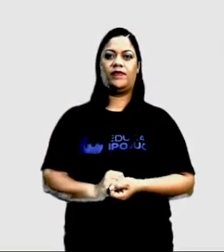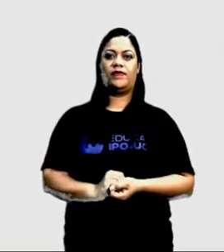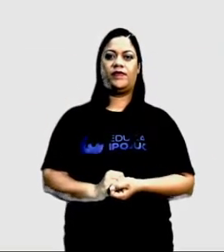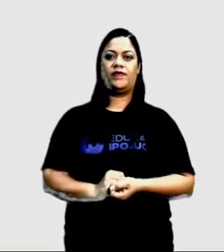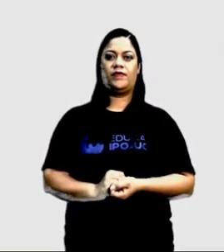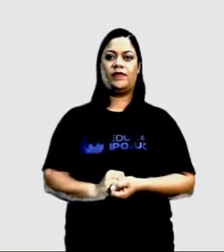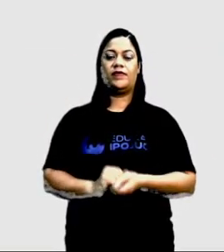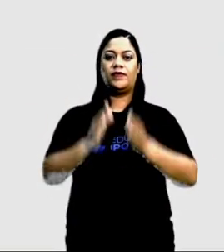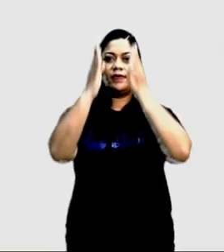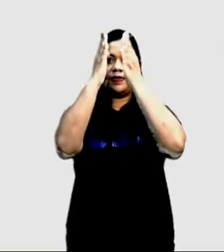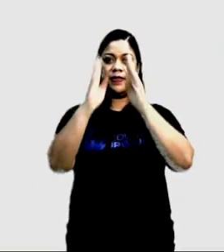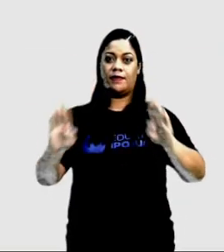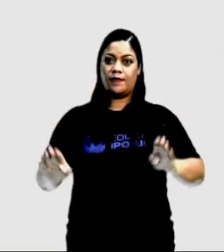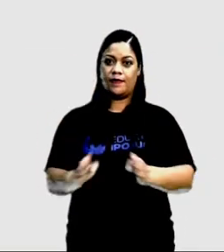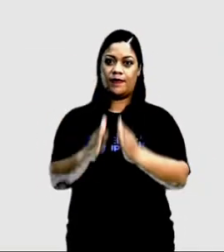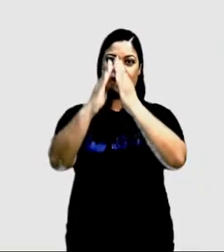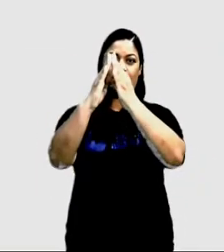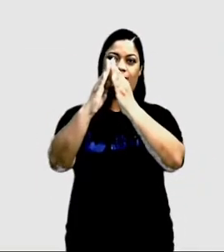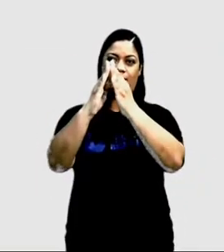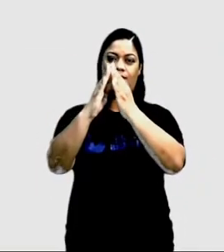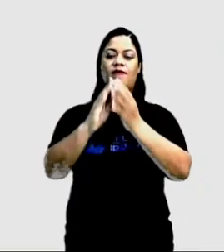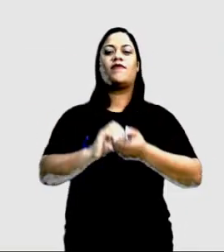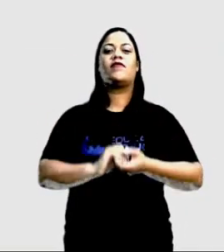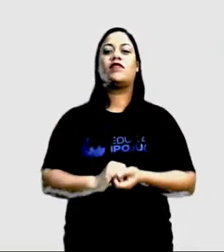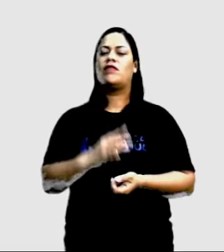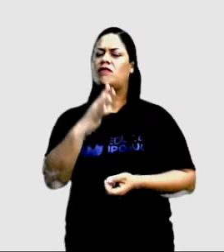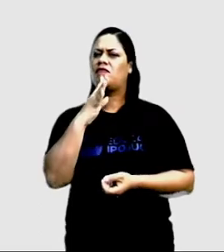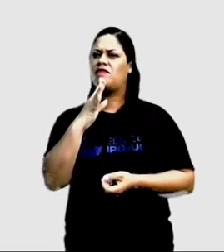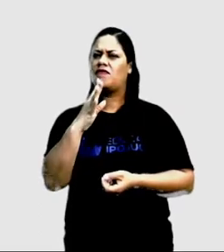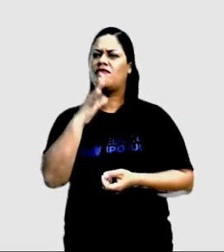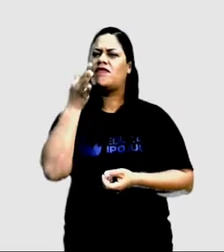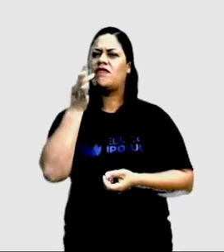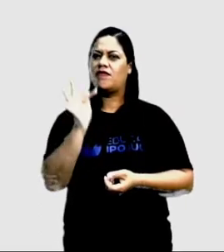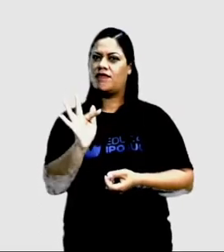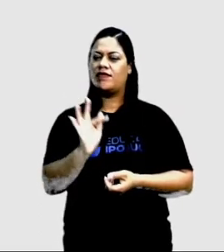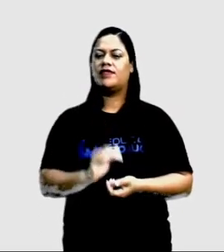A Torre Enfael, que é o patrimônio da França, muito conhecida.